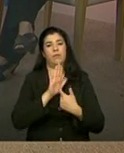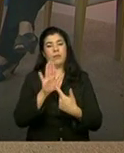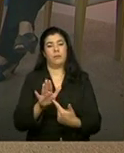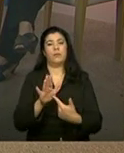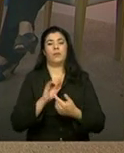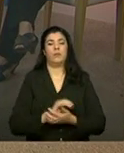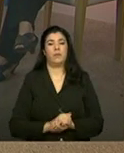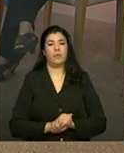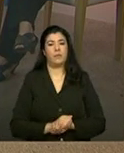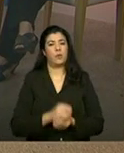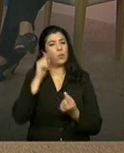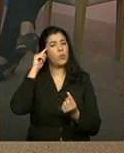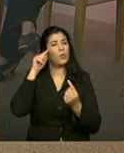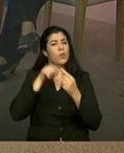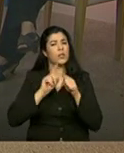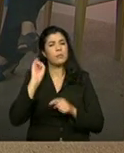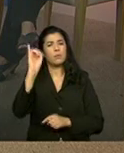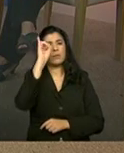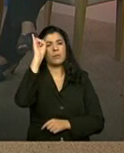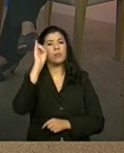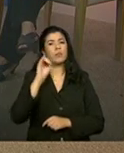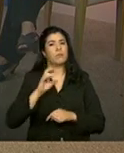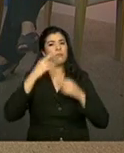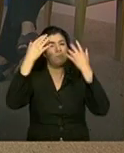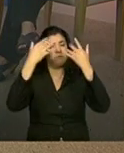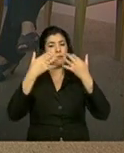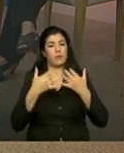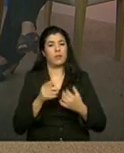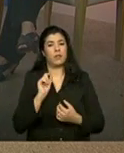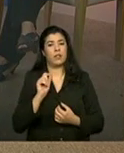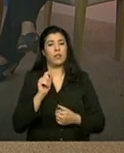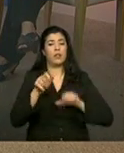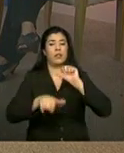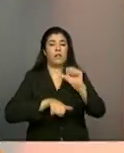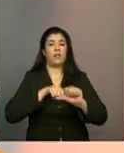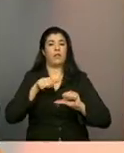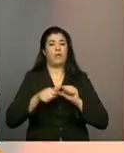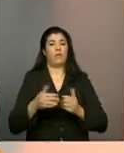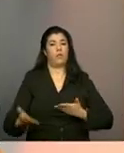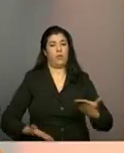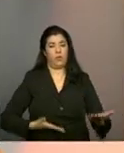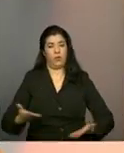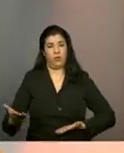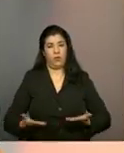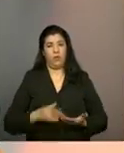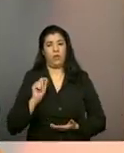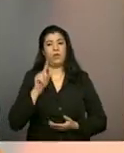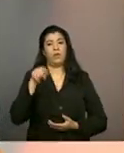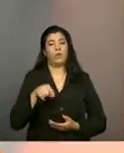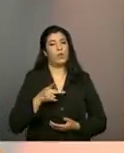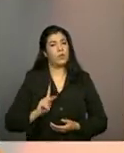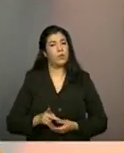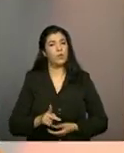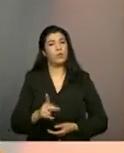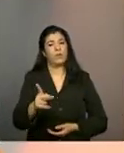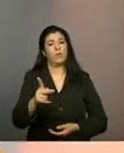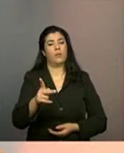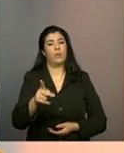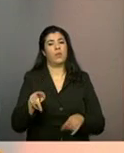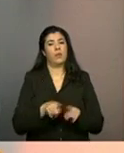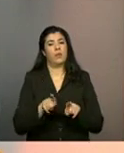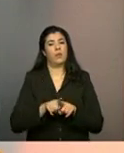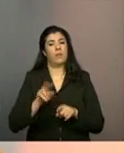dos pontos importantes e relevantes é que ele transformou esse serviço num serviço continuado e